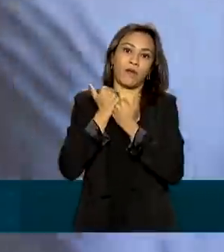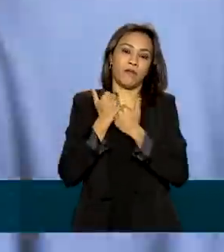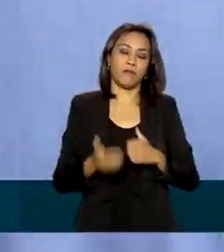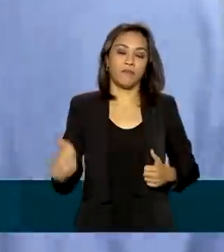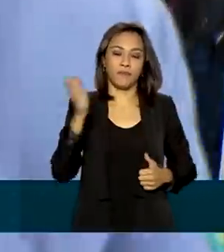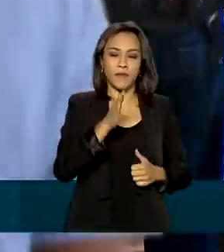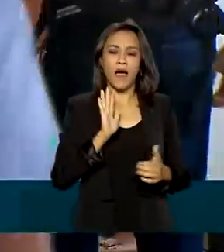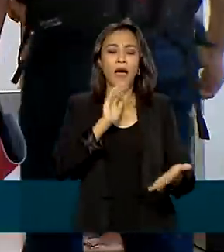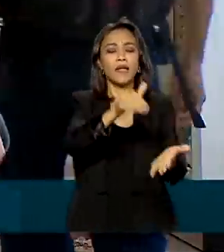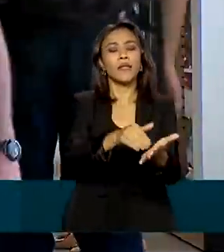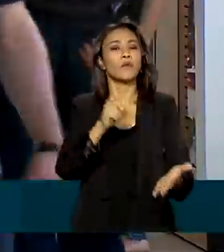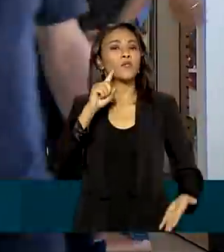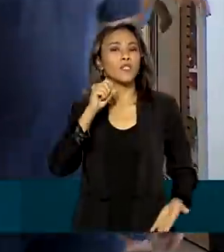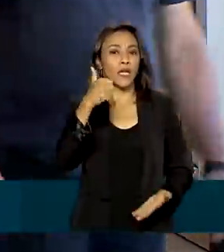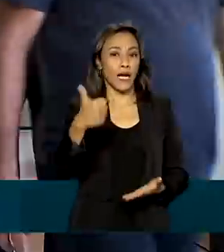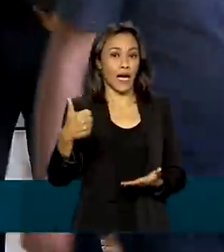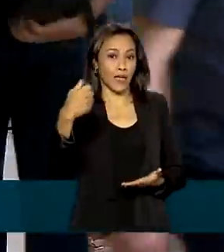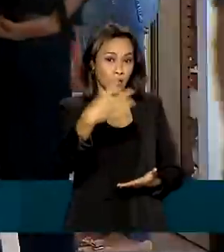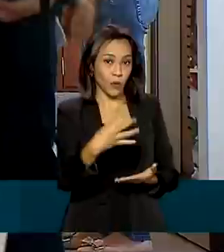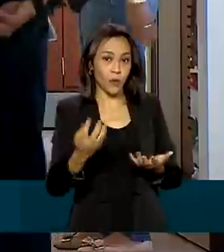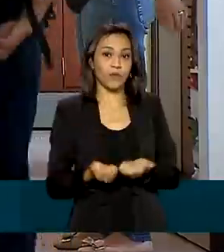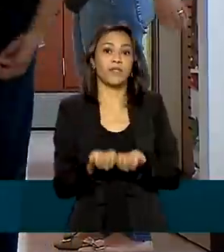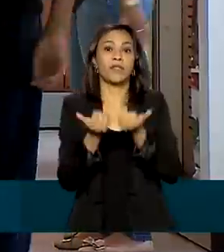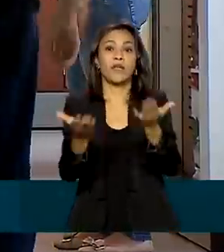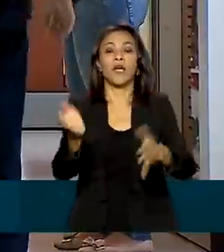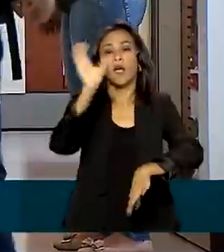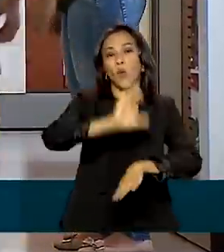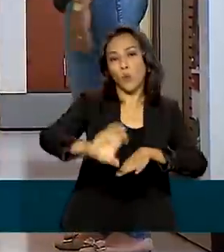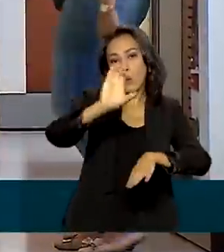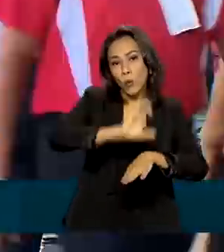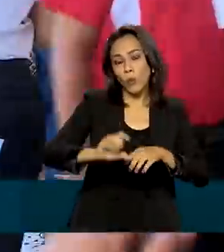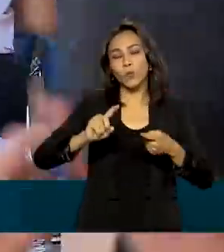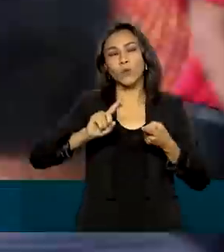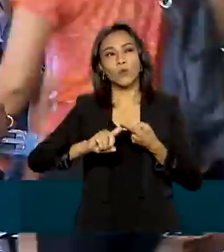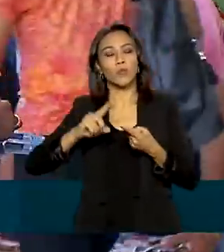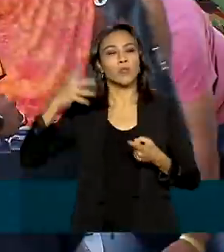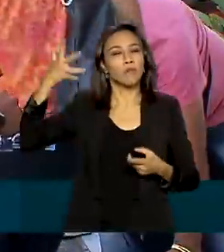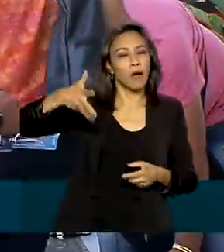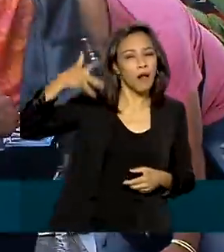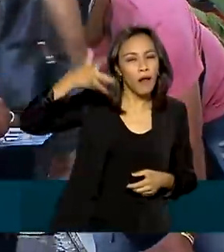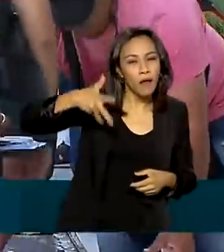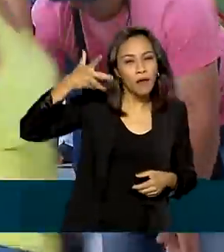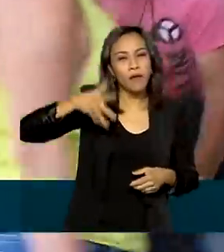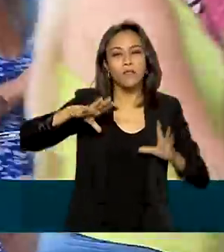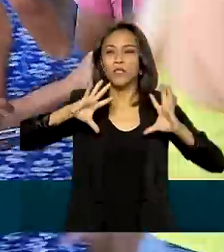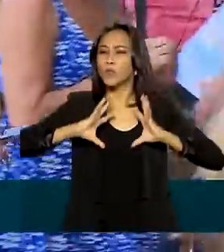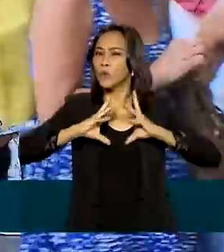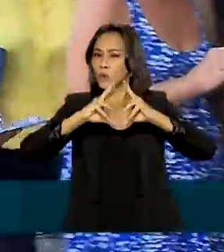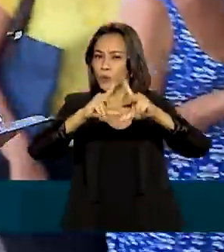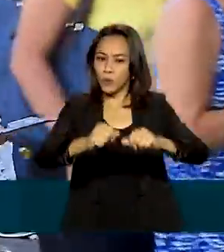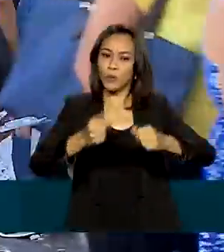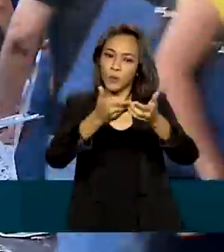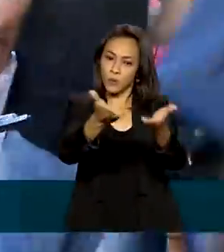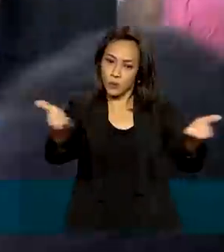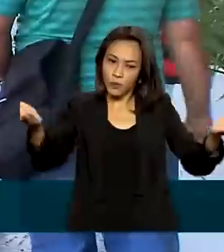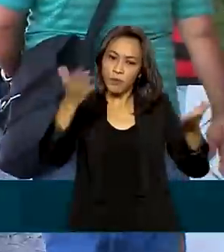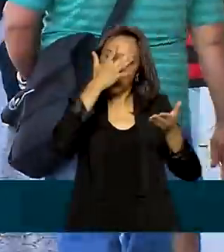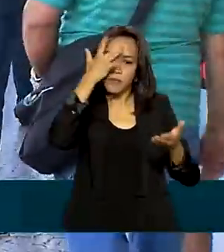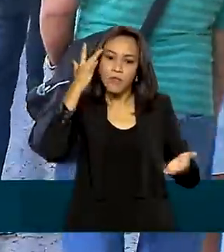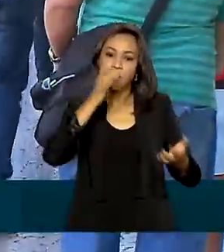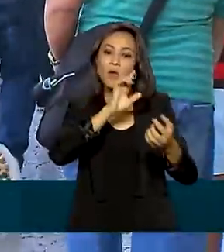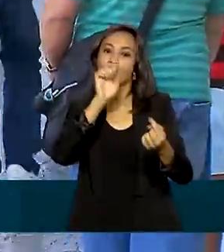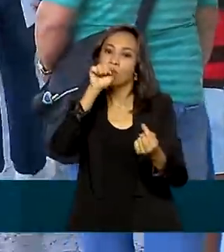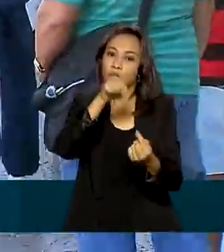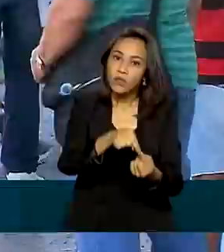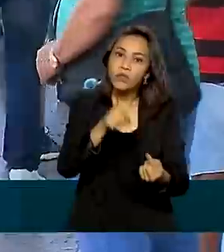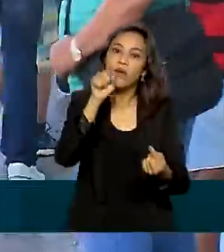o próximo dia 14 serão disponibilizados cursos e palestras, tudo voltado para a população. A meta é